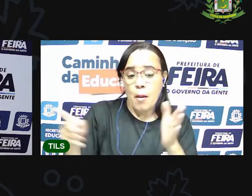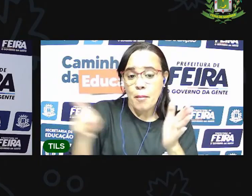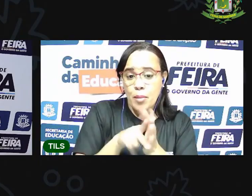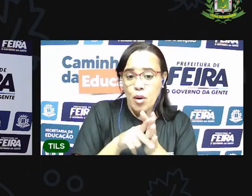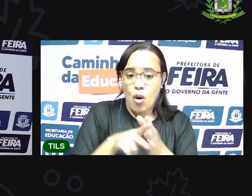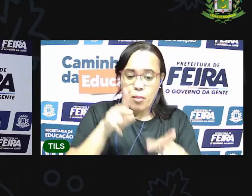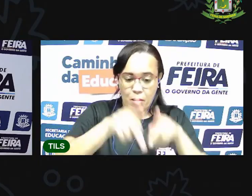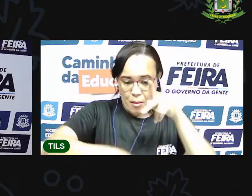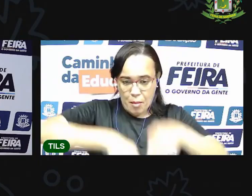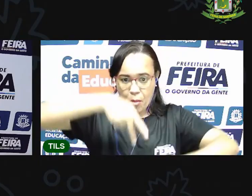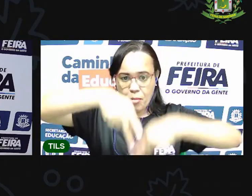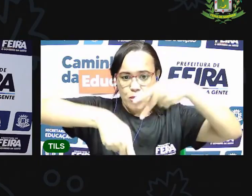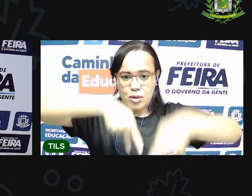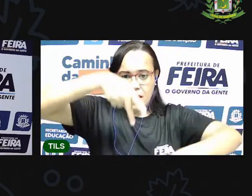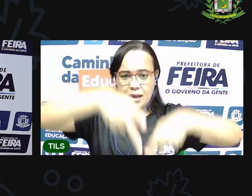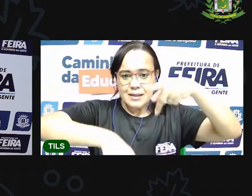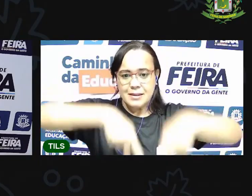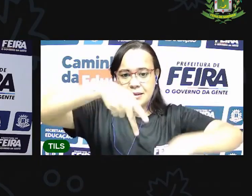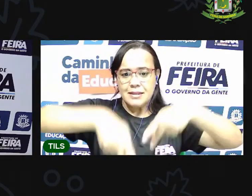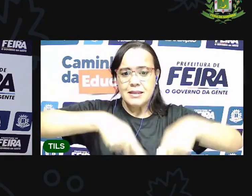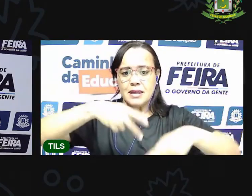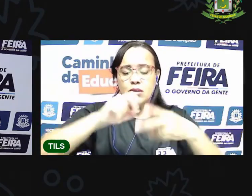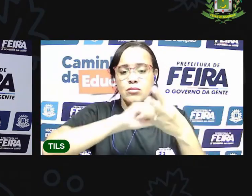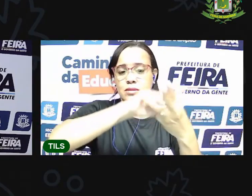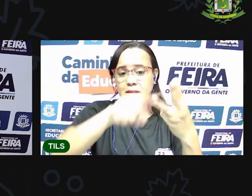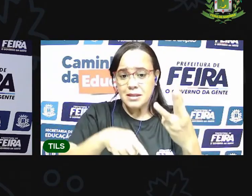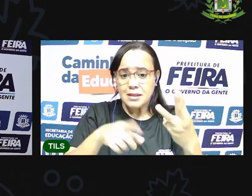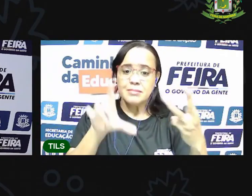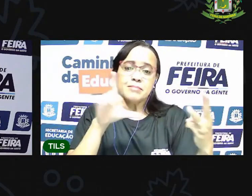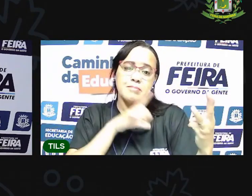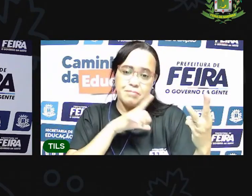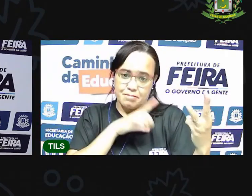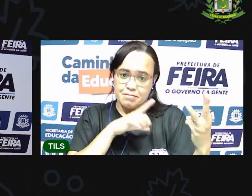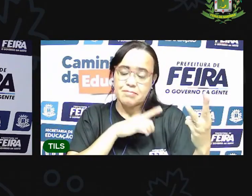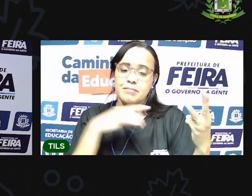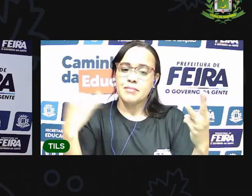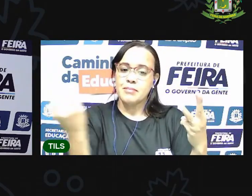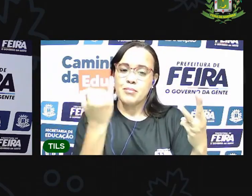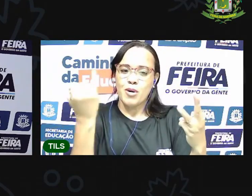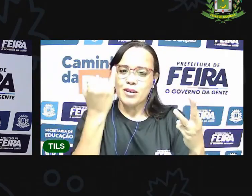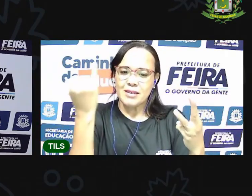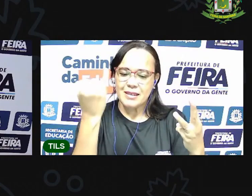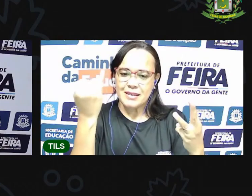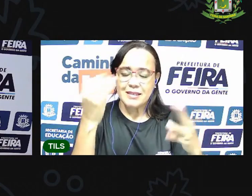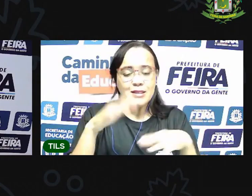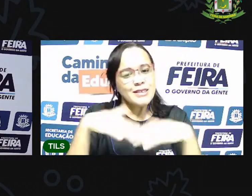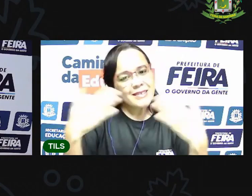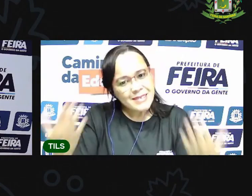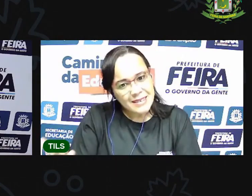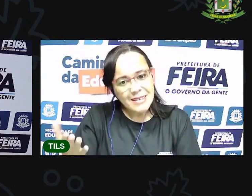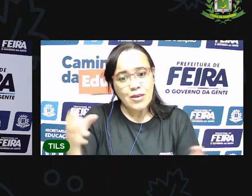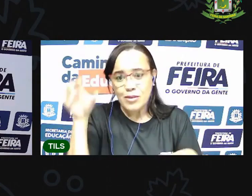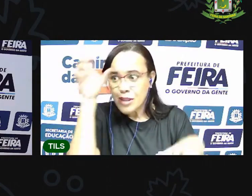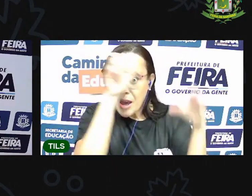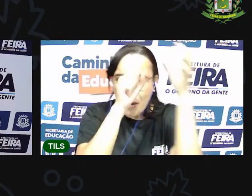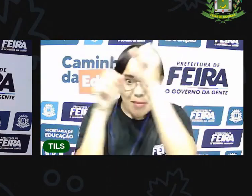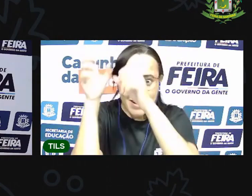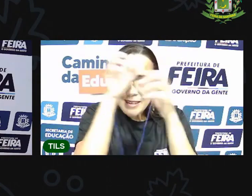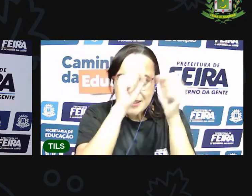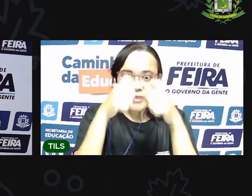indígena, quanto do povo africano. E espero que vocês tenham aprendido bastante com a nossa aula.